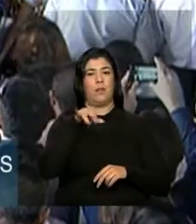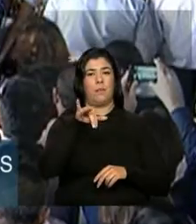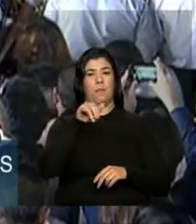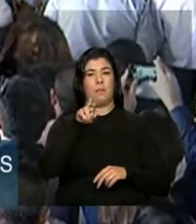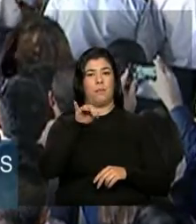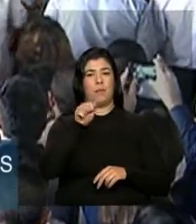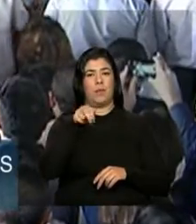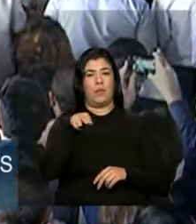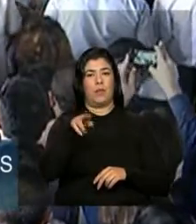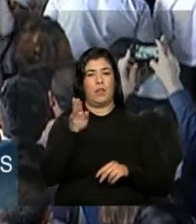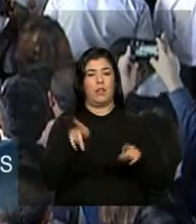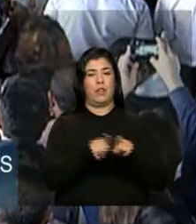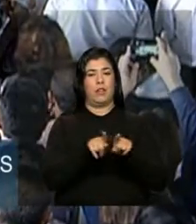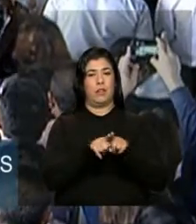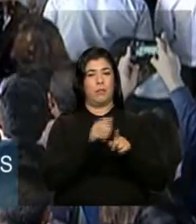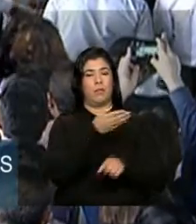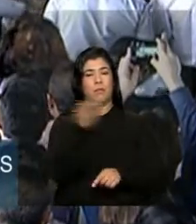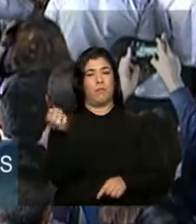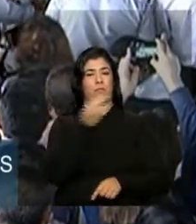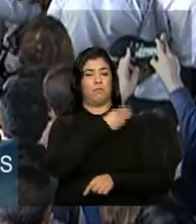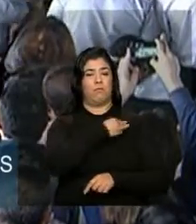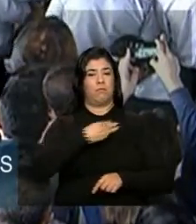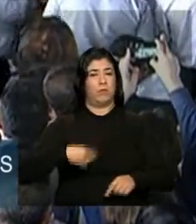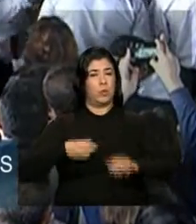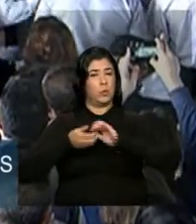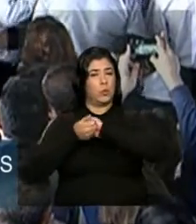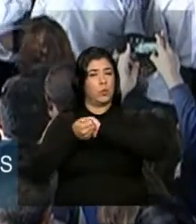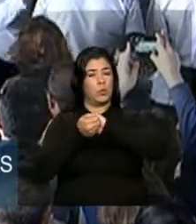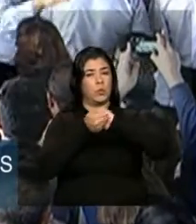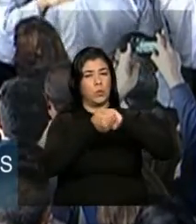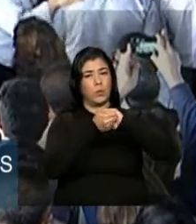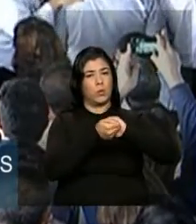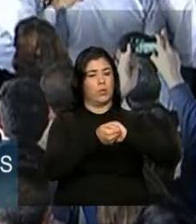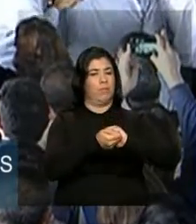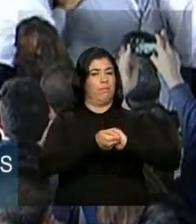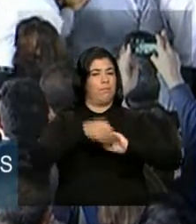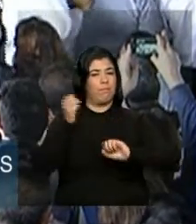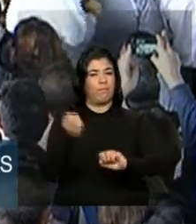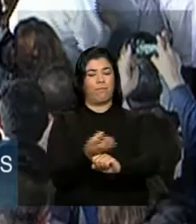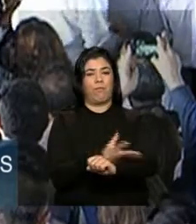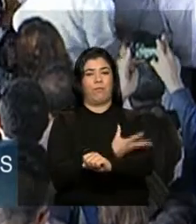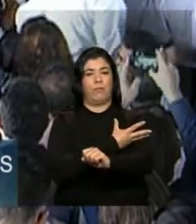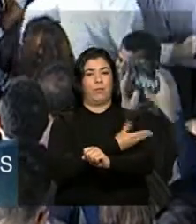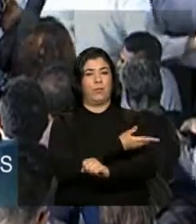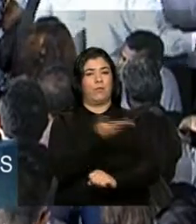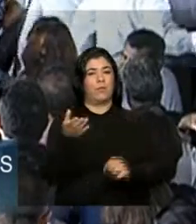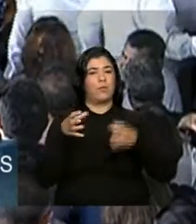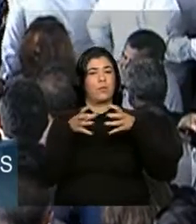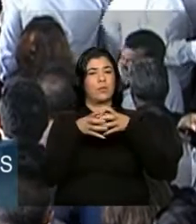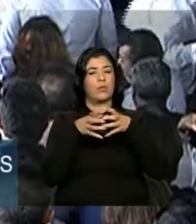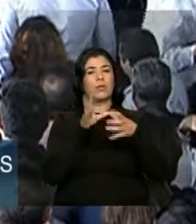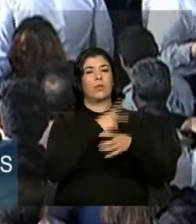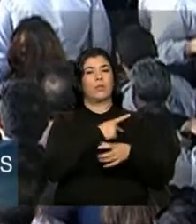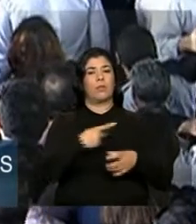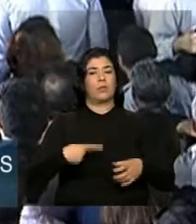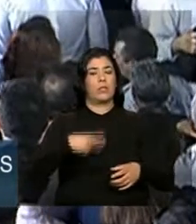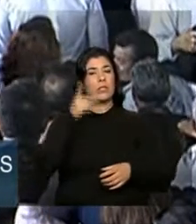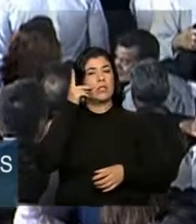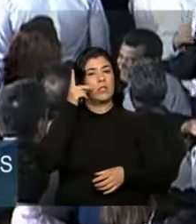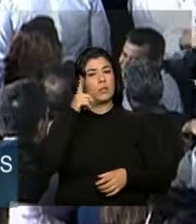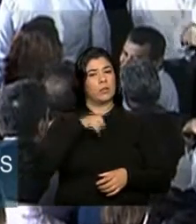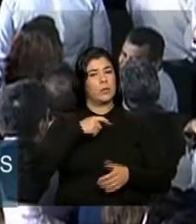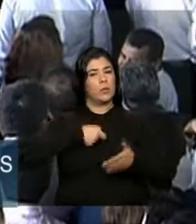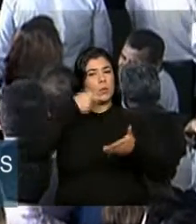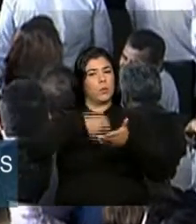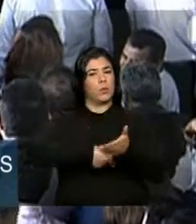saudar a presença desses ministros e cumprimentar de modo muito efusivo toda a equipe da Presidenta Dilma, que tanto tem feito